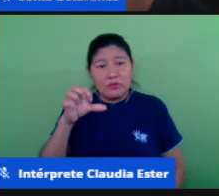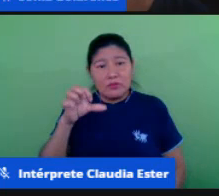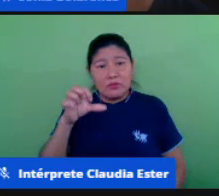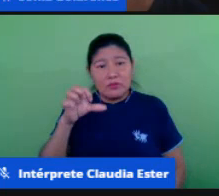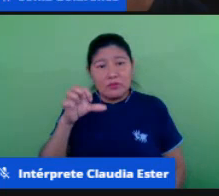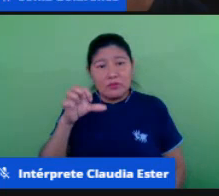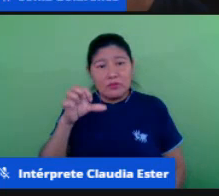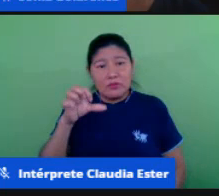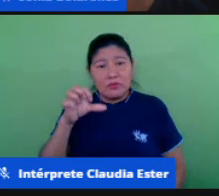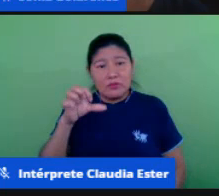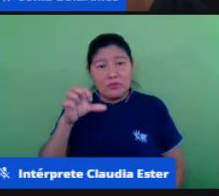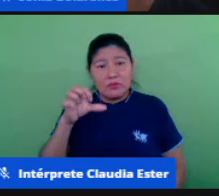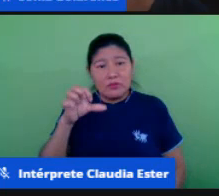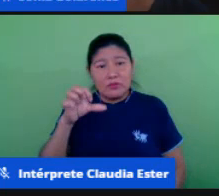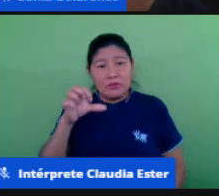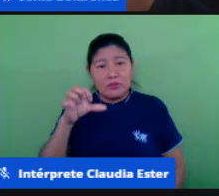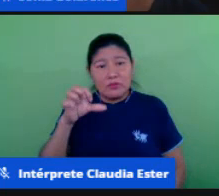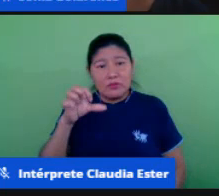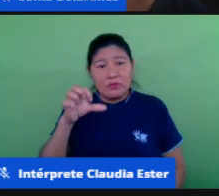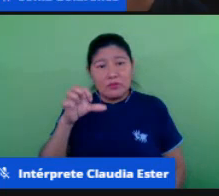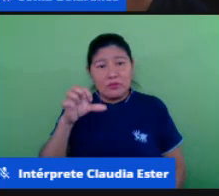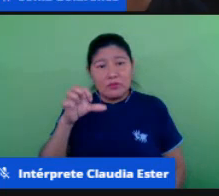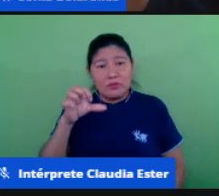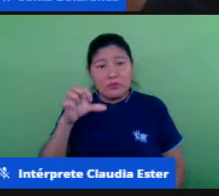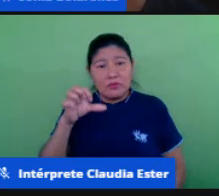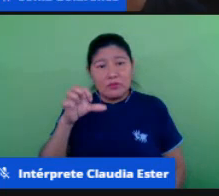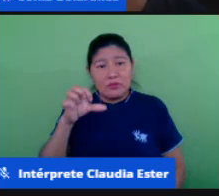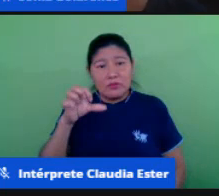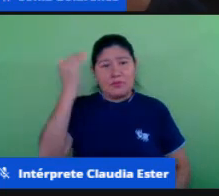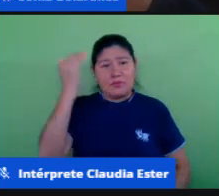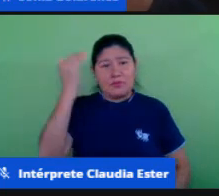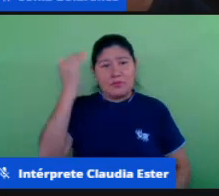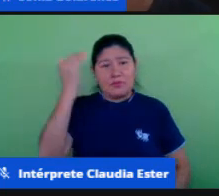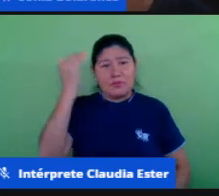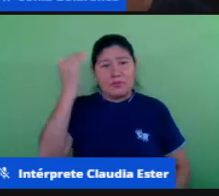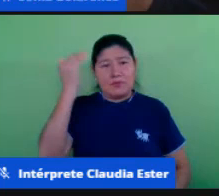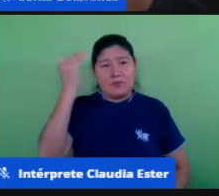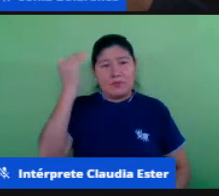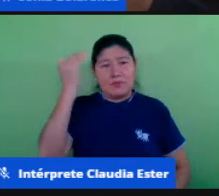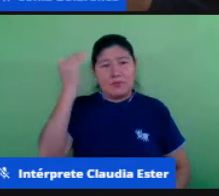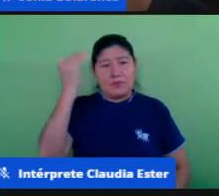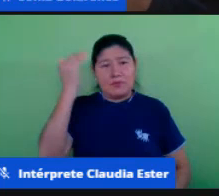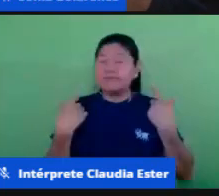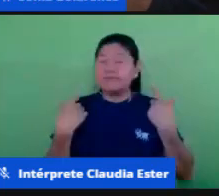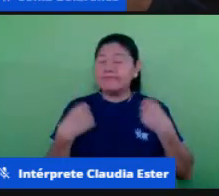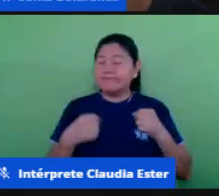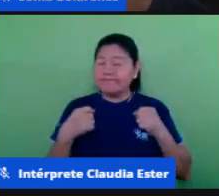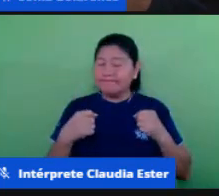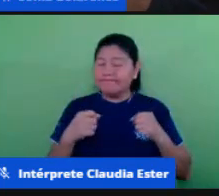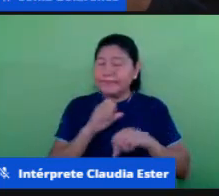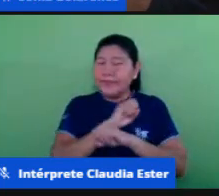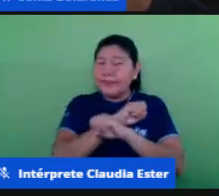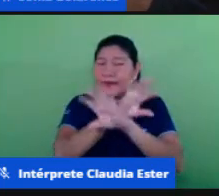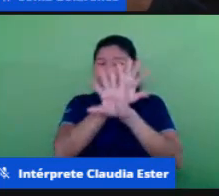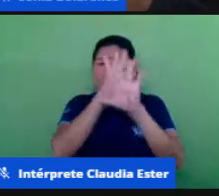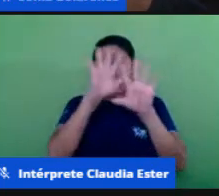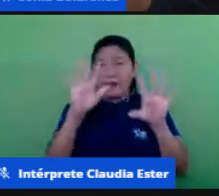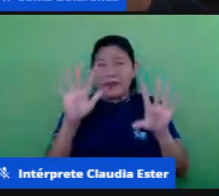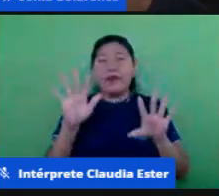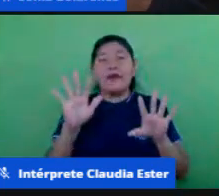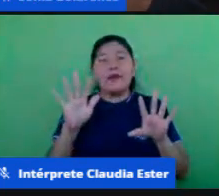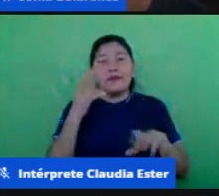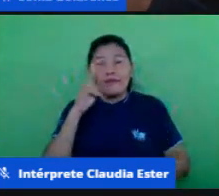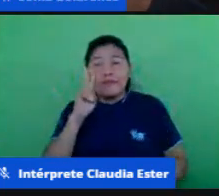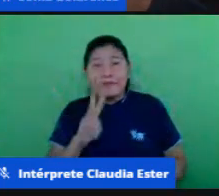e as diferenças elas têm que ser entendidas dessa maneira todos todos temos